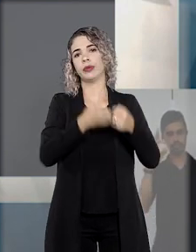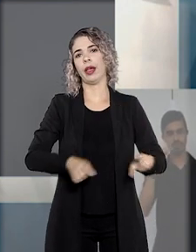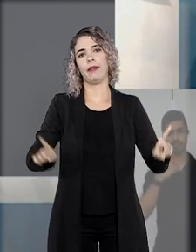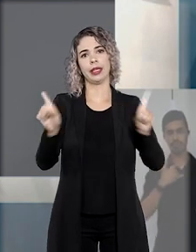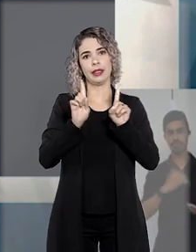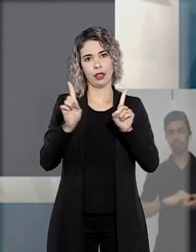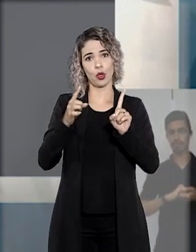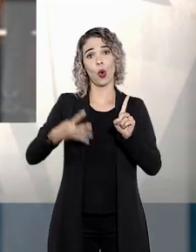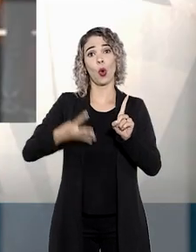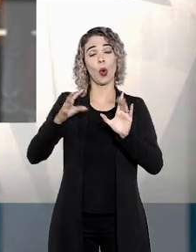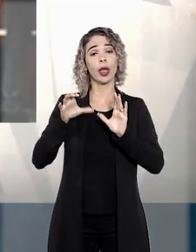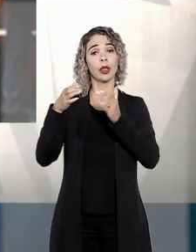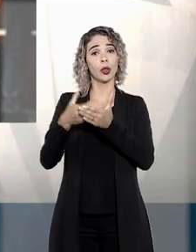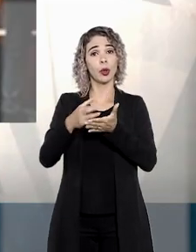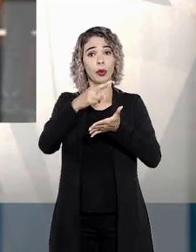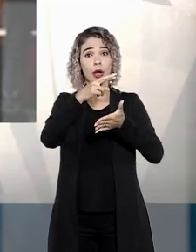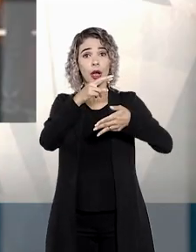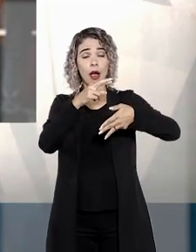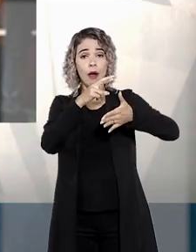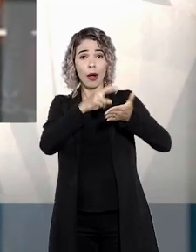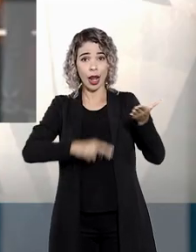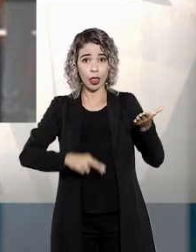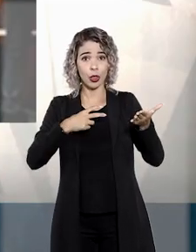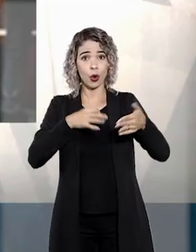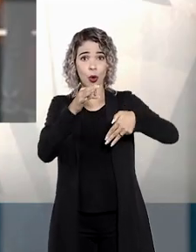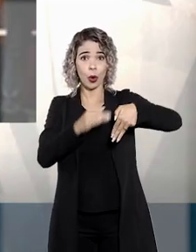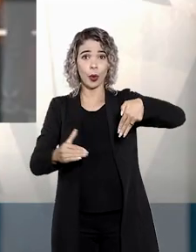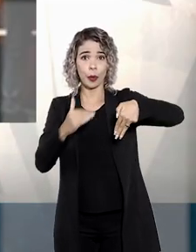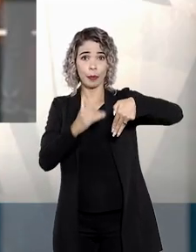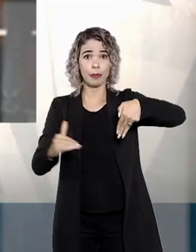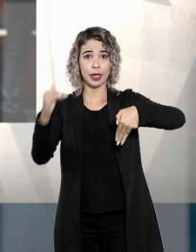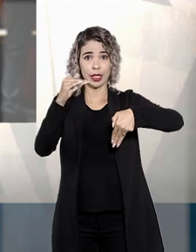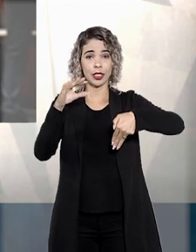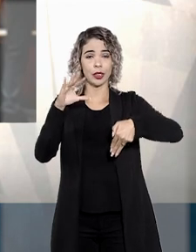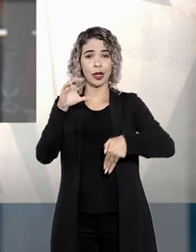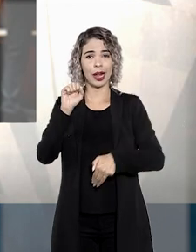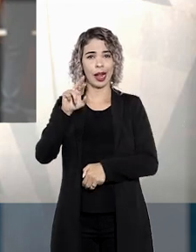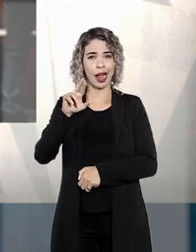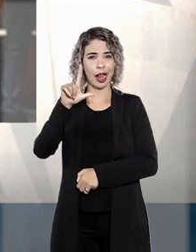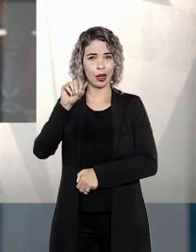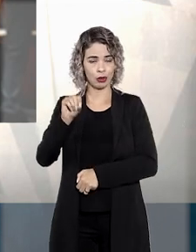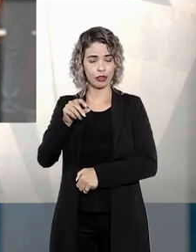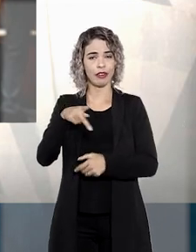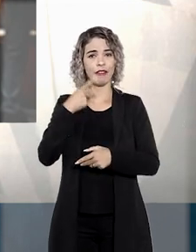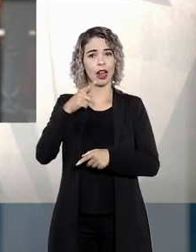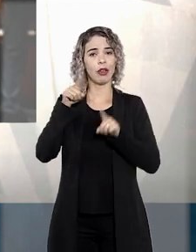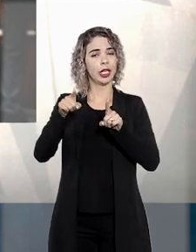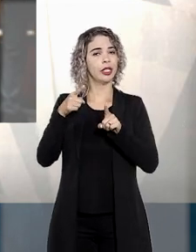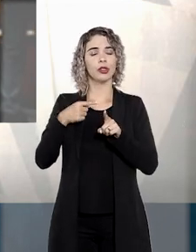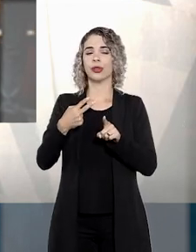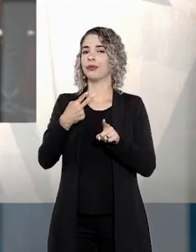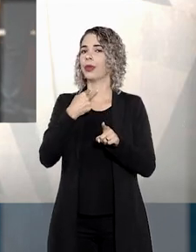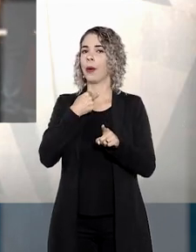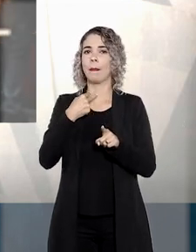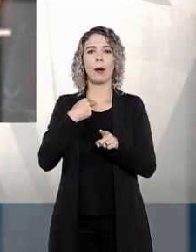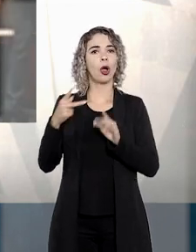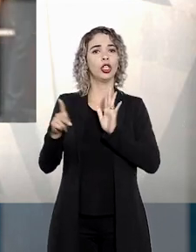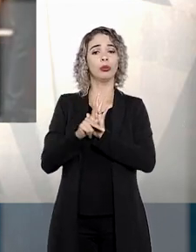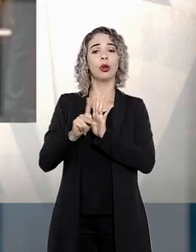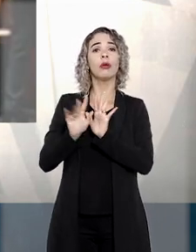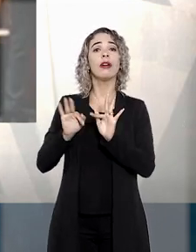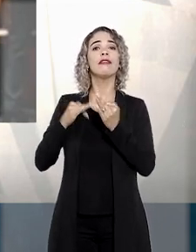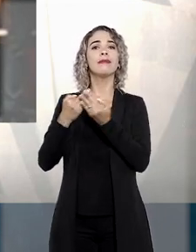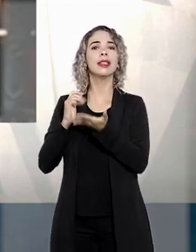pela quarta turma. O relator, ministro Antônio Carlos Ferreira, esclareceu que o caso não trata de hipótese de sucessão